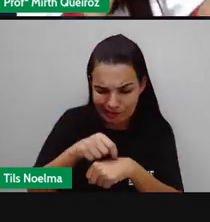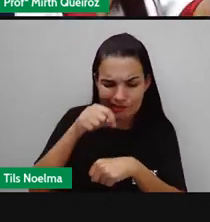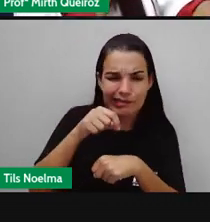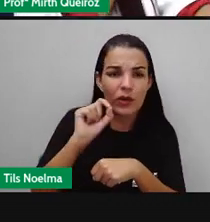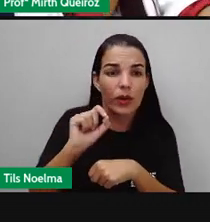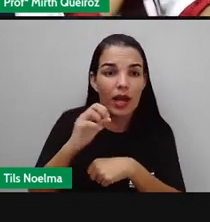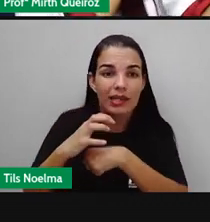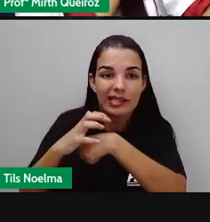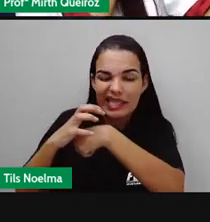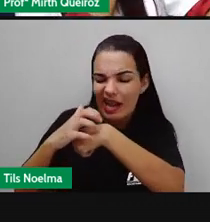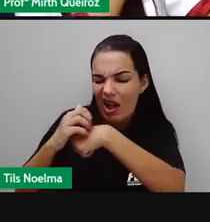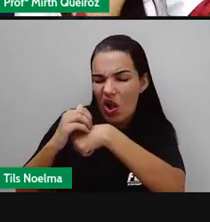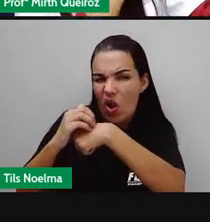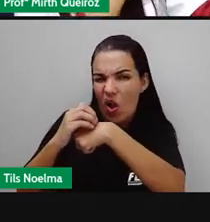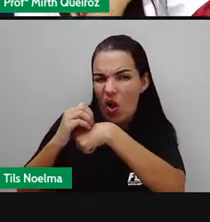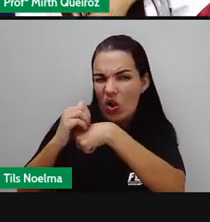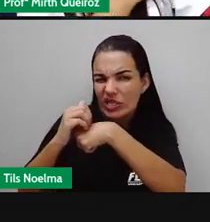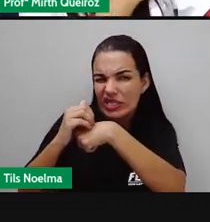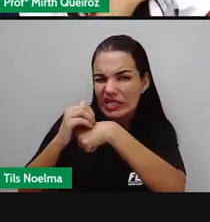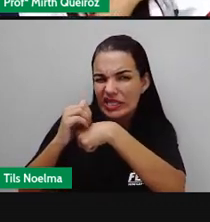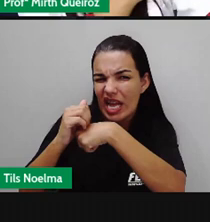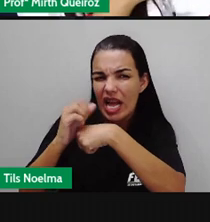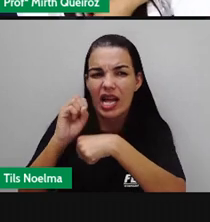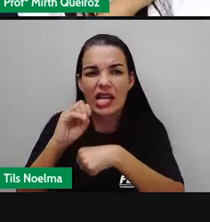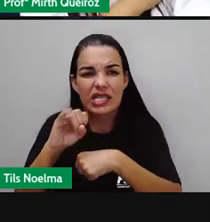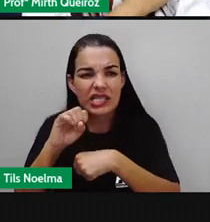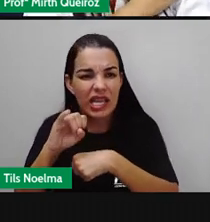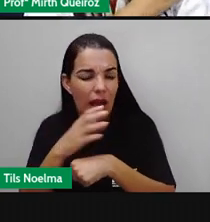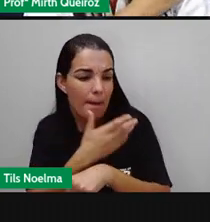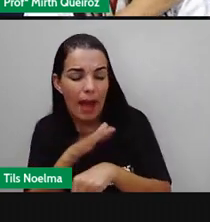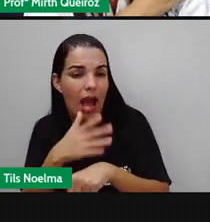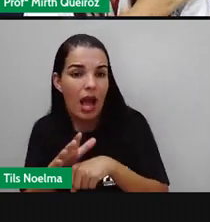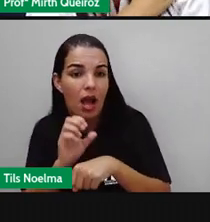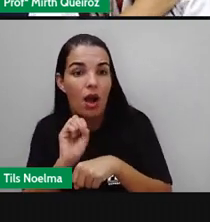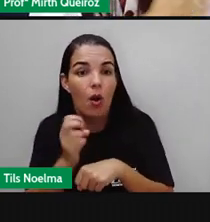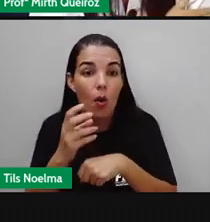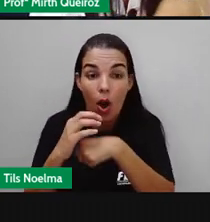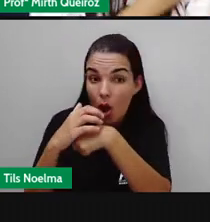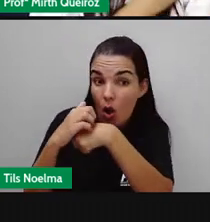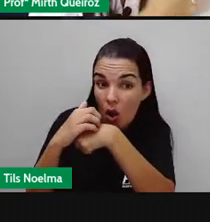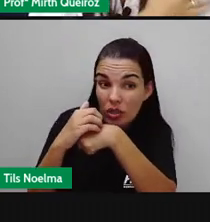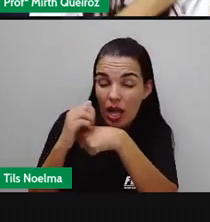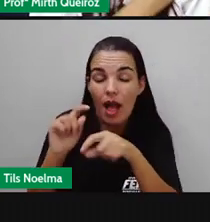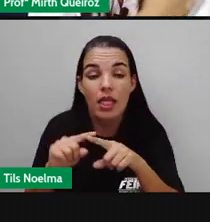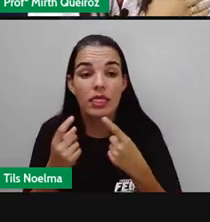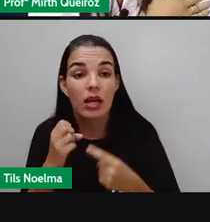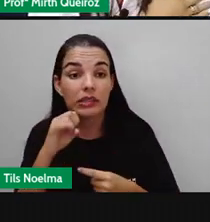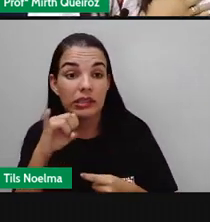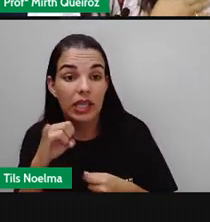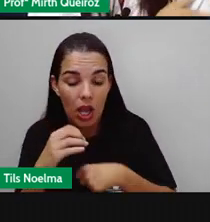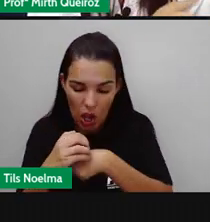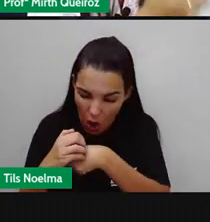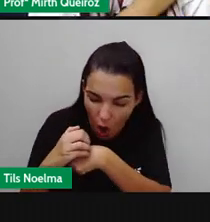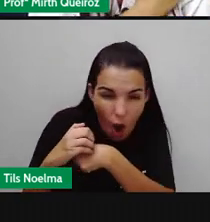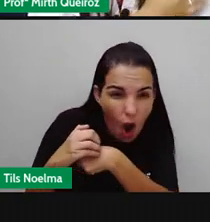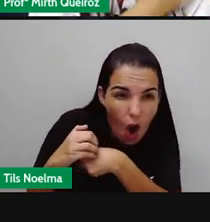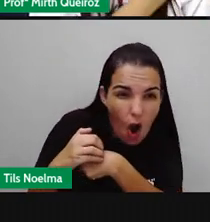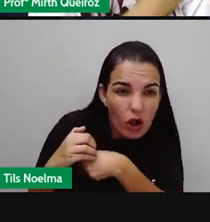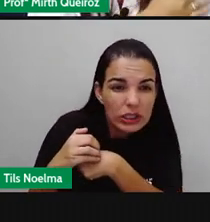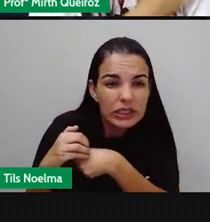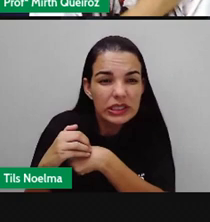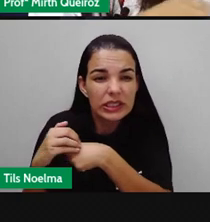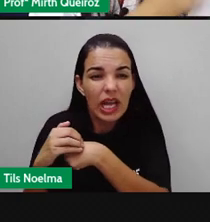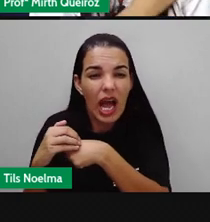inseto? É a gente fazer, ó, isso, né? Ou então, forçar o local. E nessa ação que a gente faz ao ver um